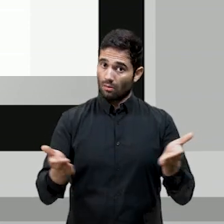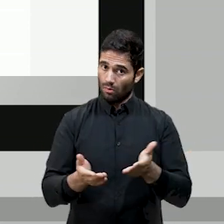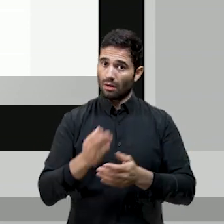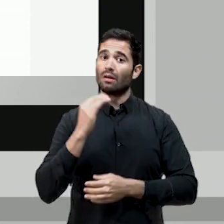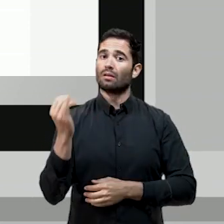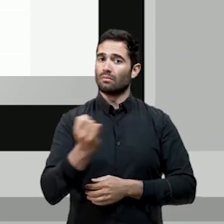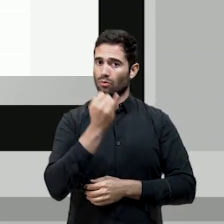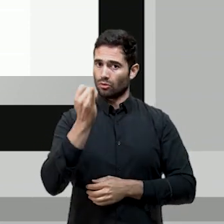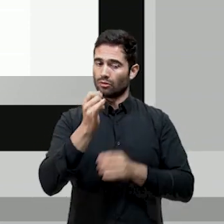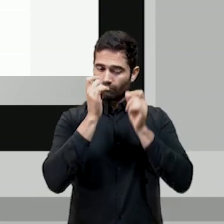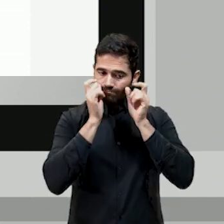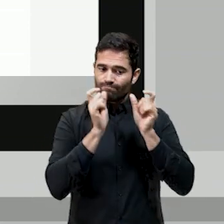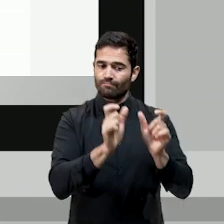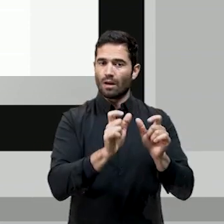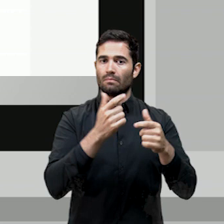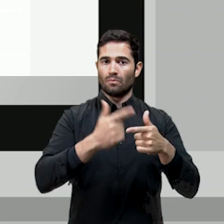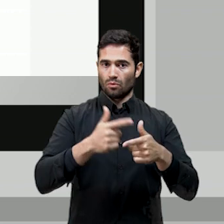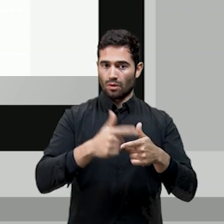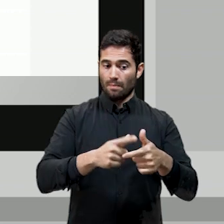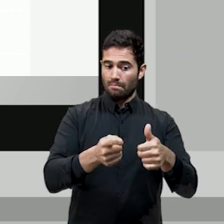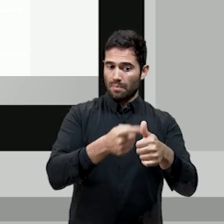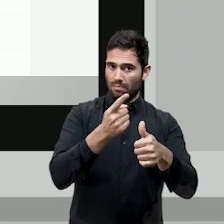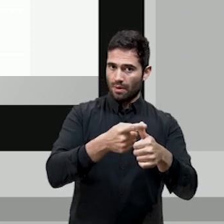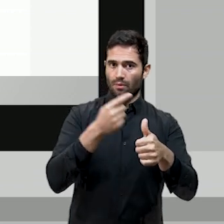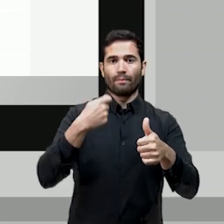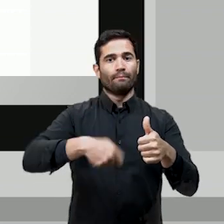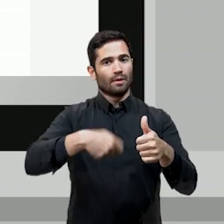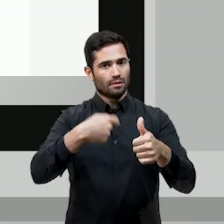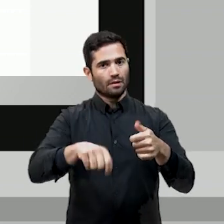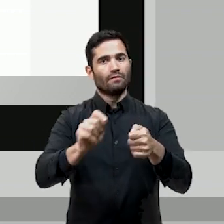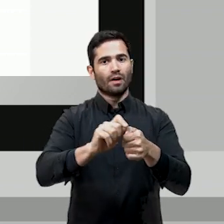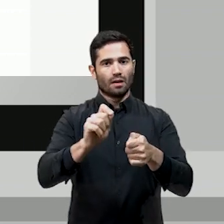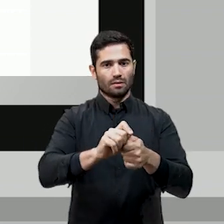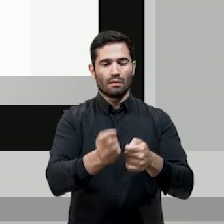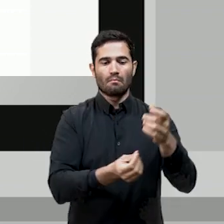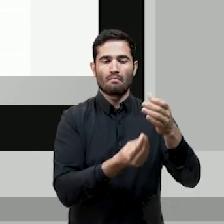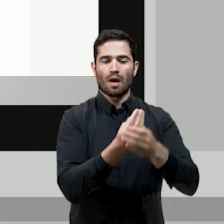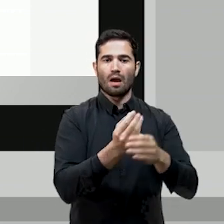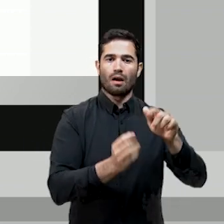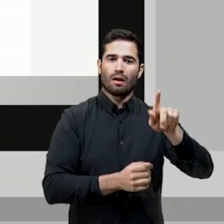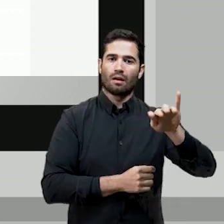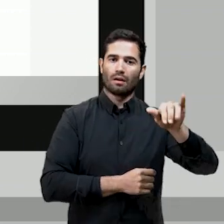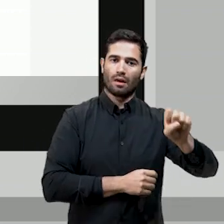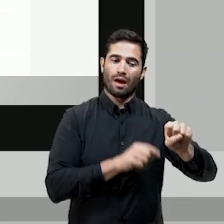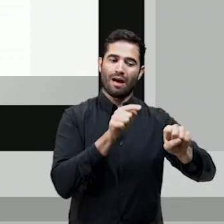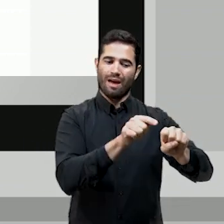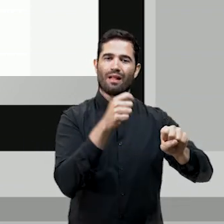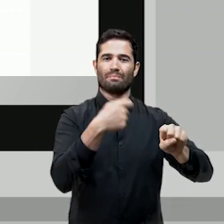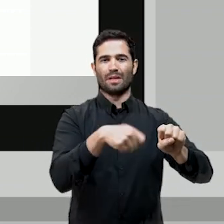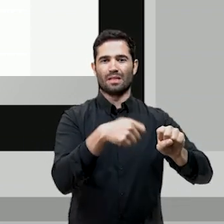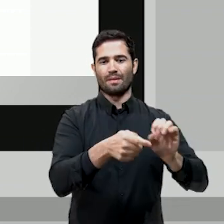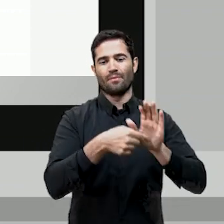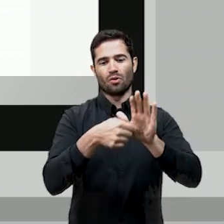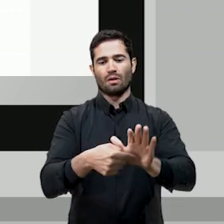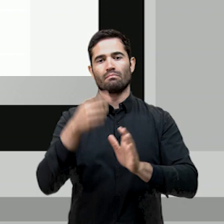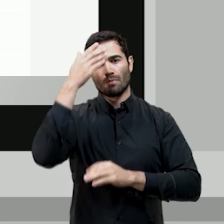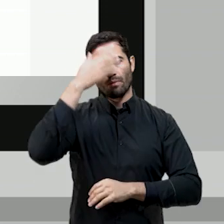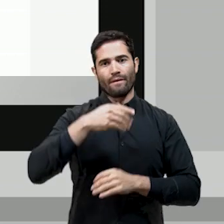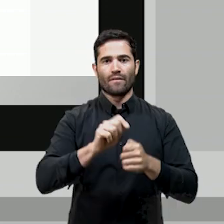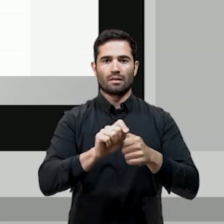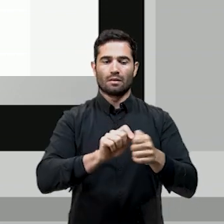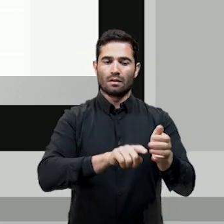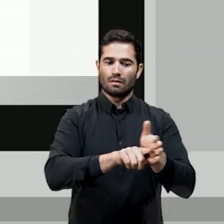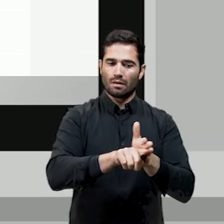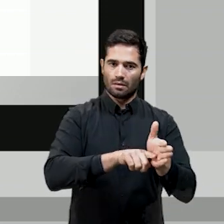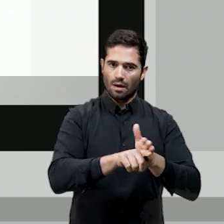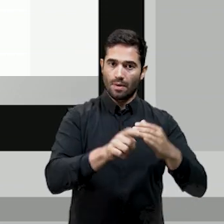importante termos atenção, porque primeiramente é necessário fazer a emissão das guias, pois elas deverão ser apresentadas para a realização